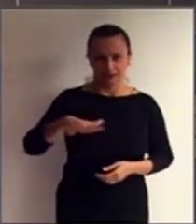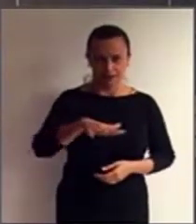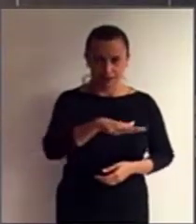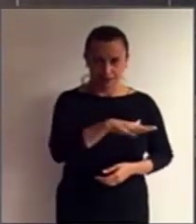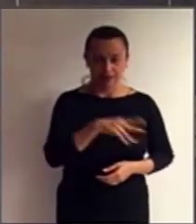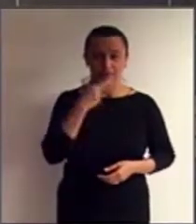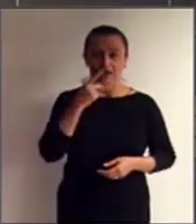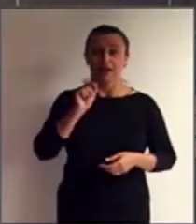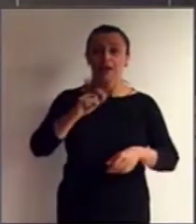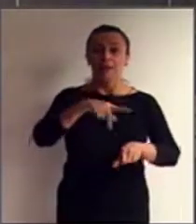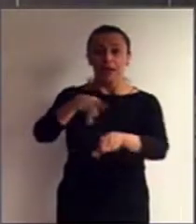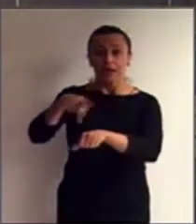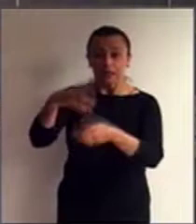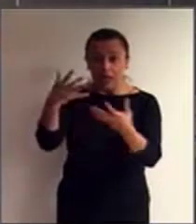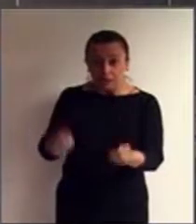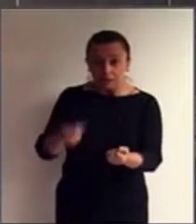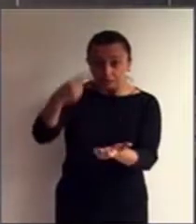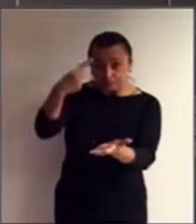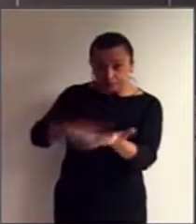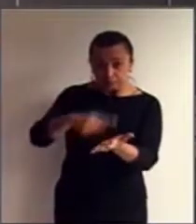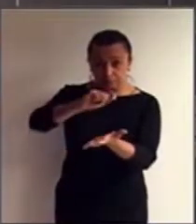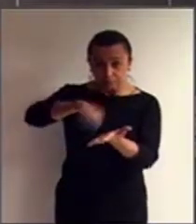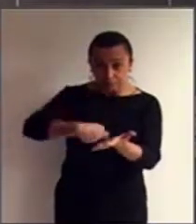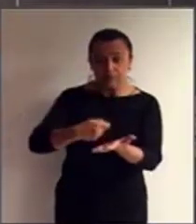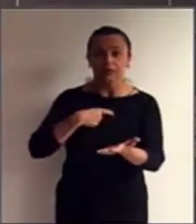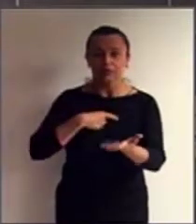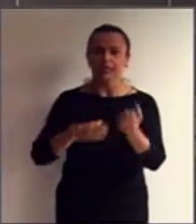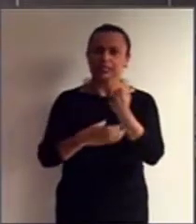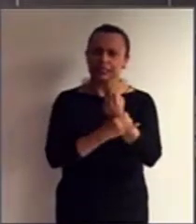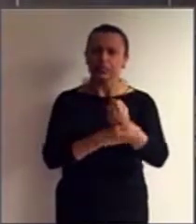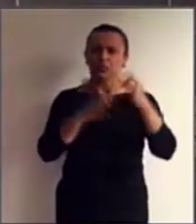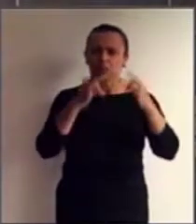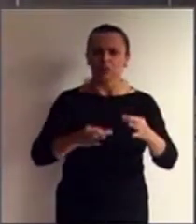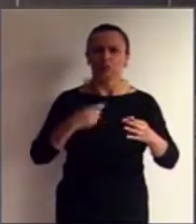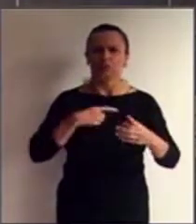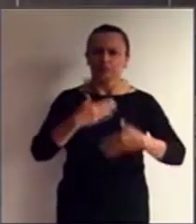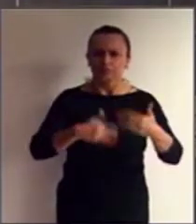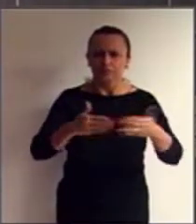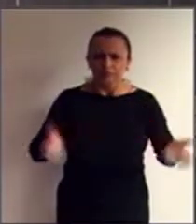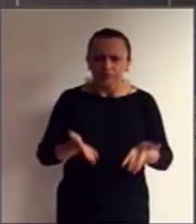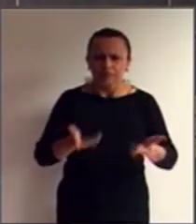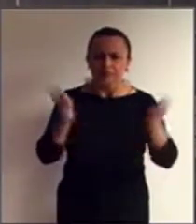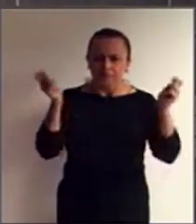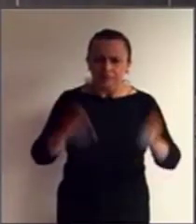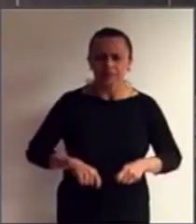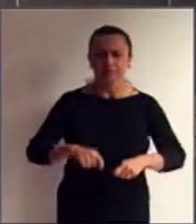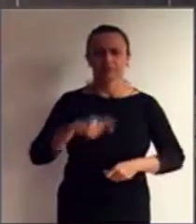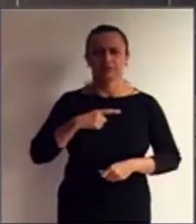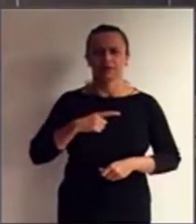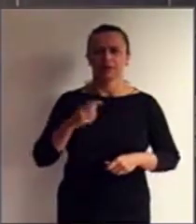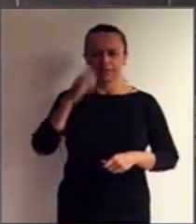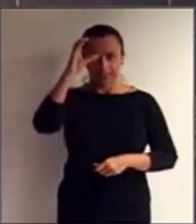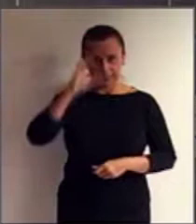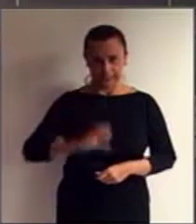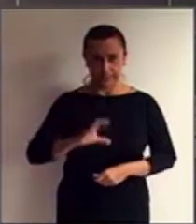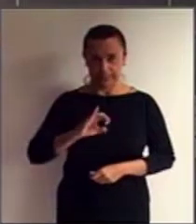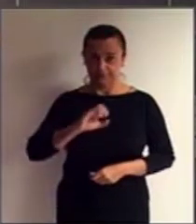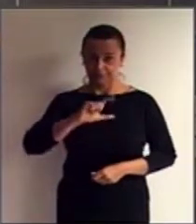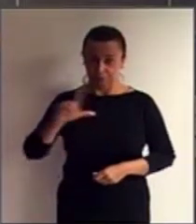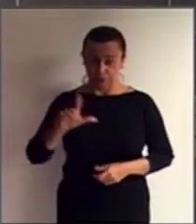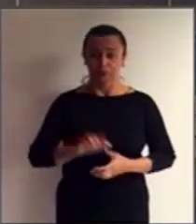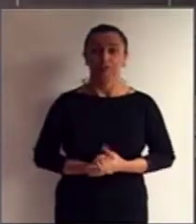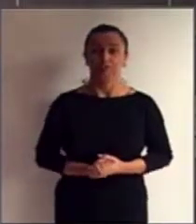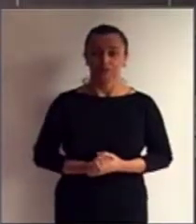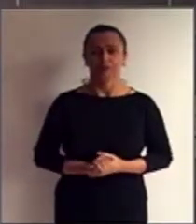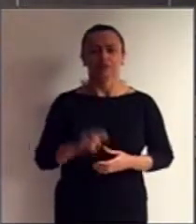países que a ratificaram que assegurem medidas eficazes para o verdadeiro exercício da capacidade civil. Trata tais medidas